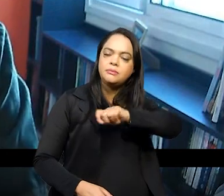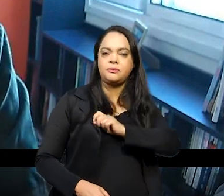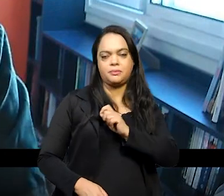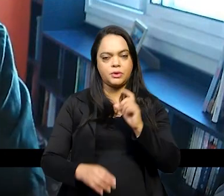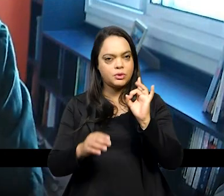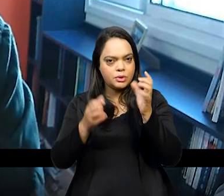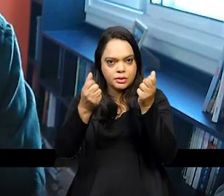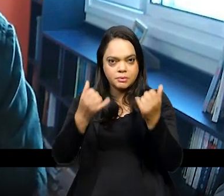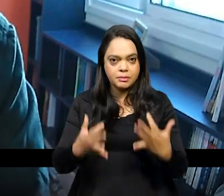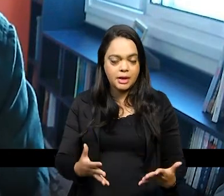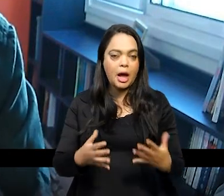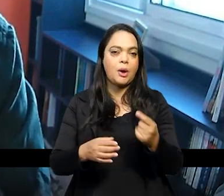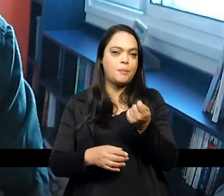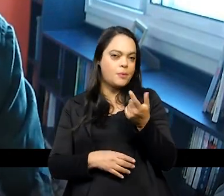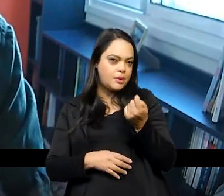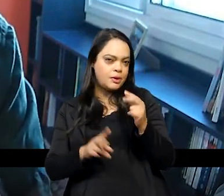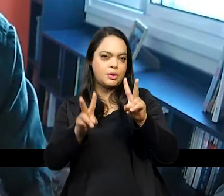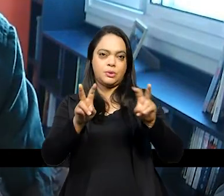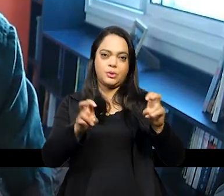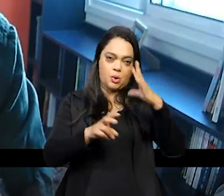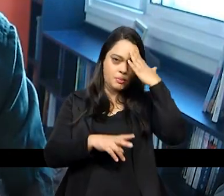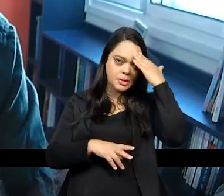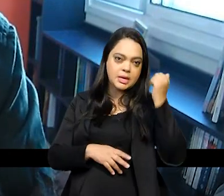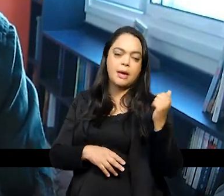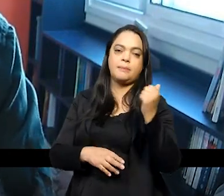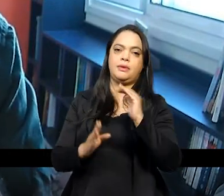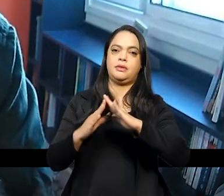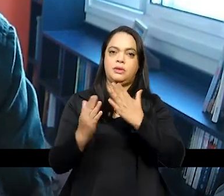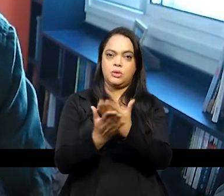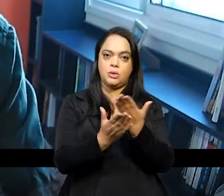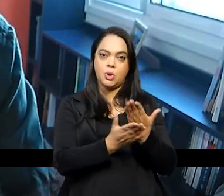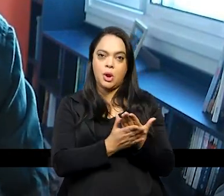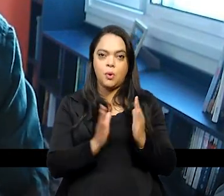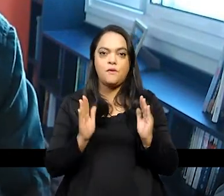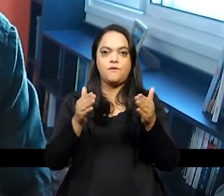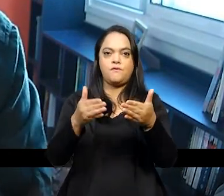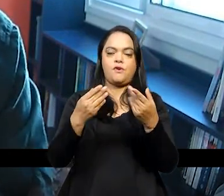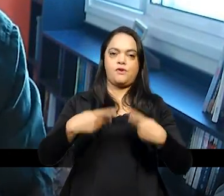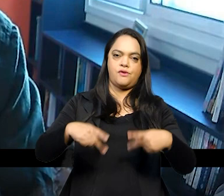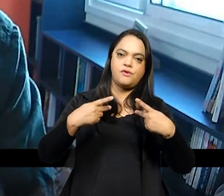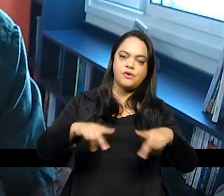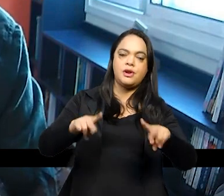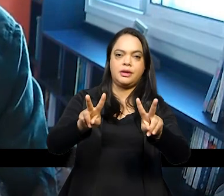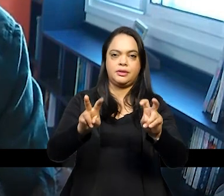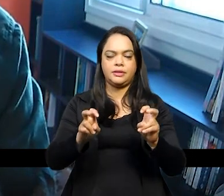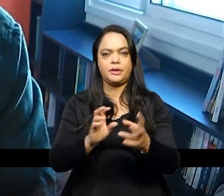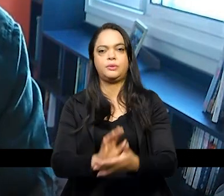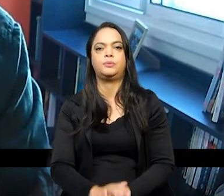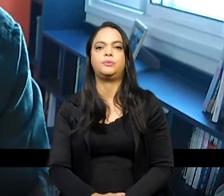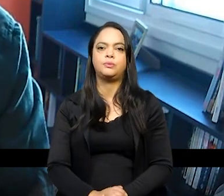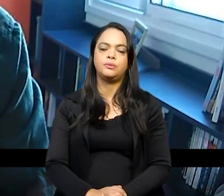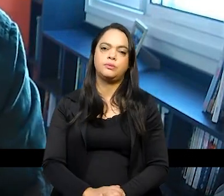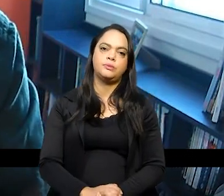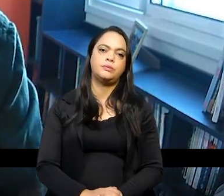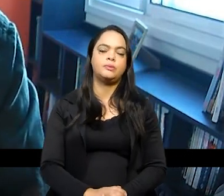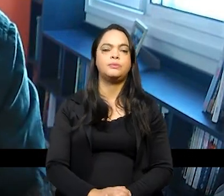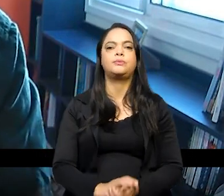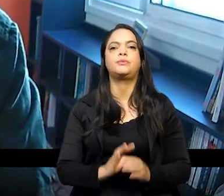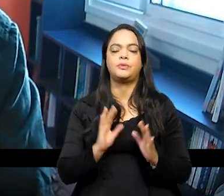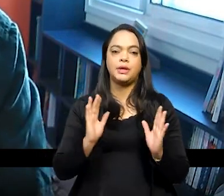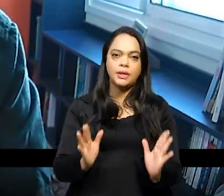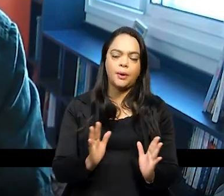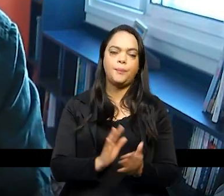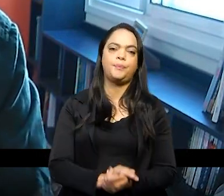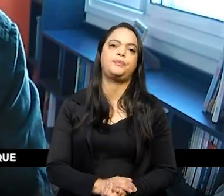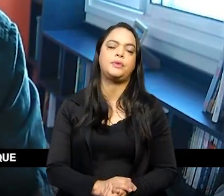históricos escolares tá bom? Relativos especificamente a essa questão. Fabiana é mais ou menos o